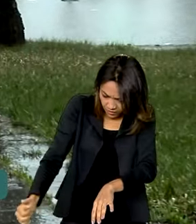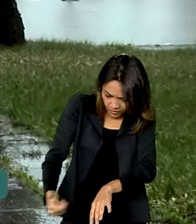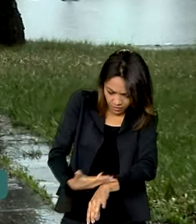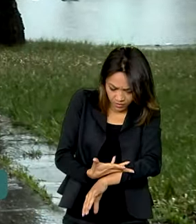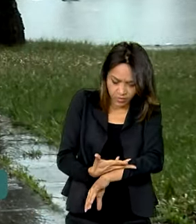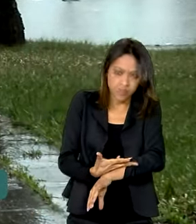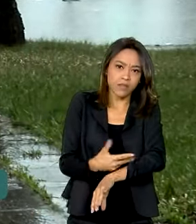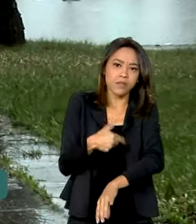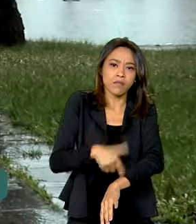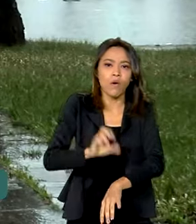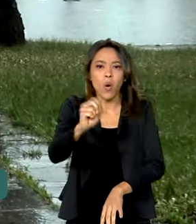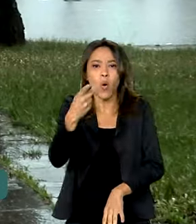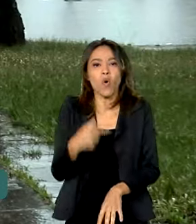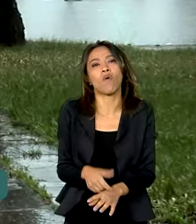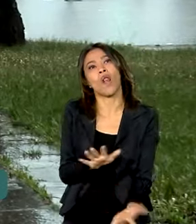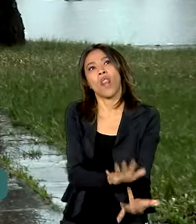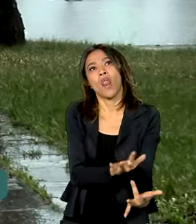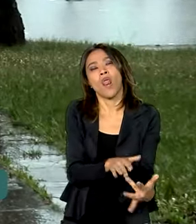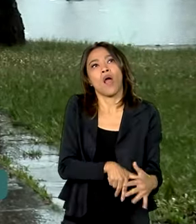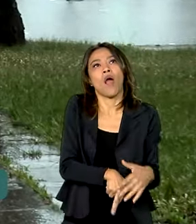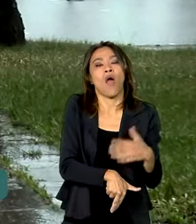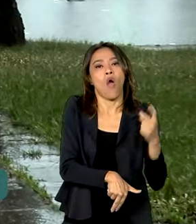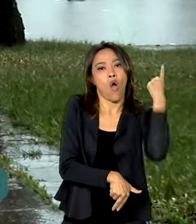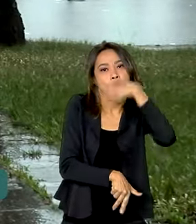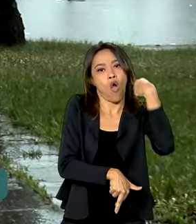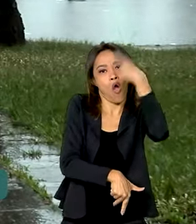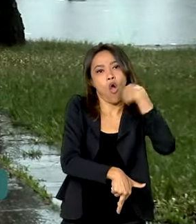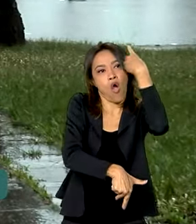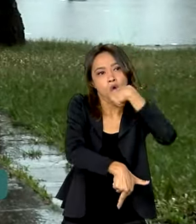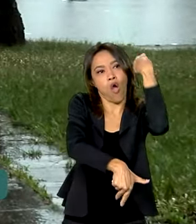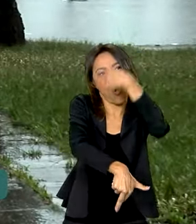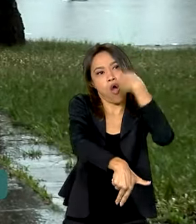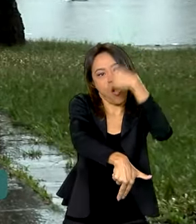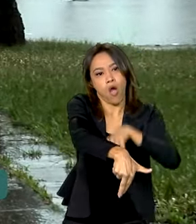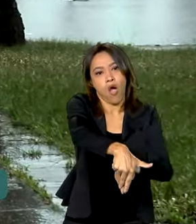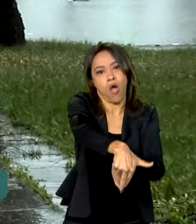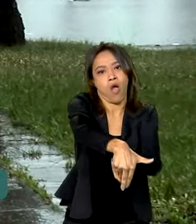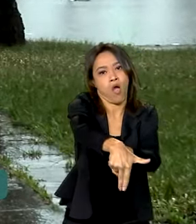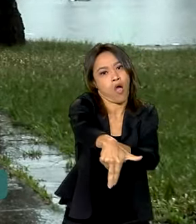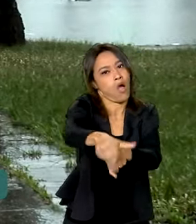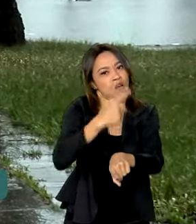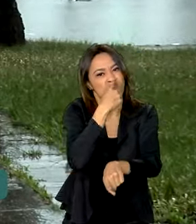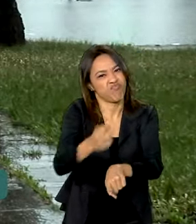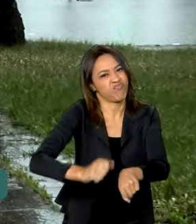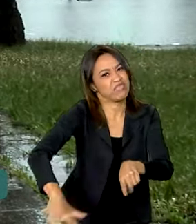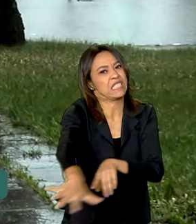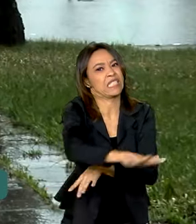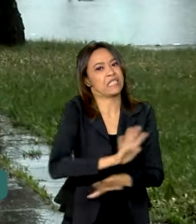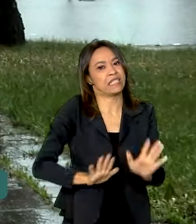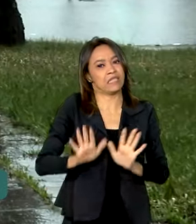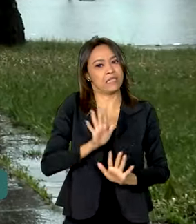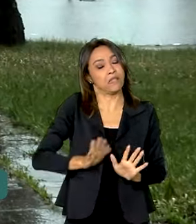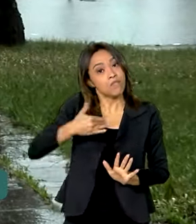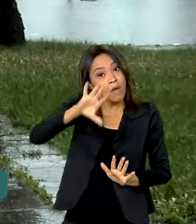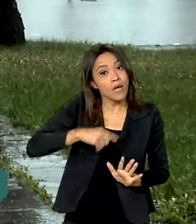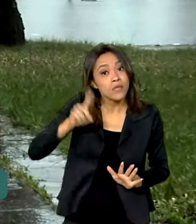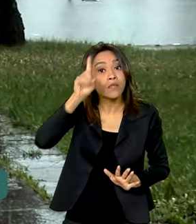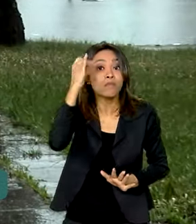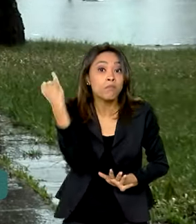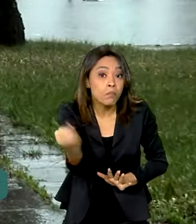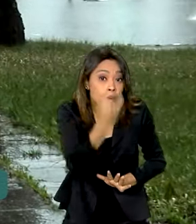ou contato prolongado com a água e a lama de inundações. Mas o mais importante é que a